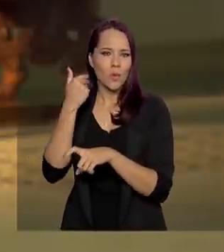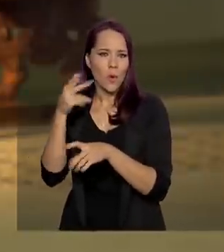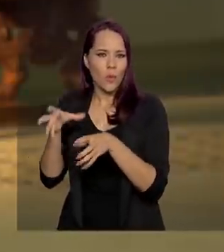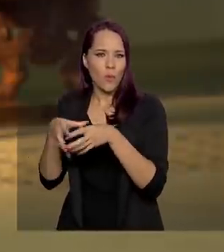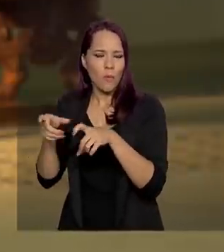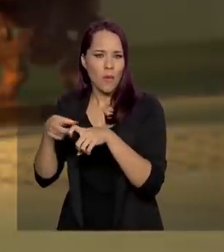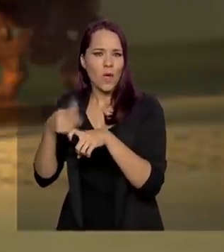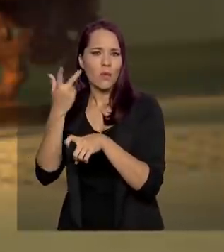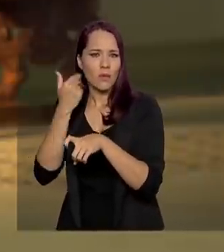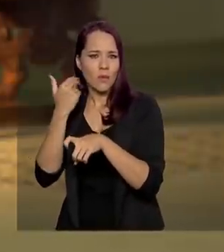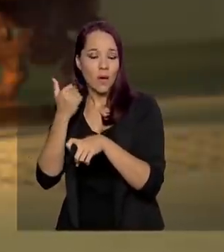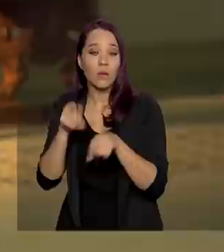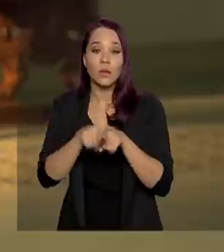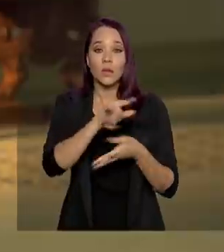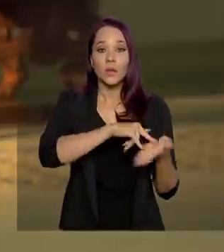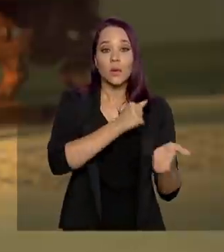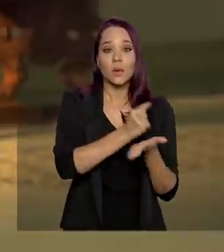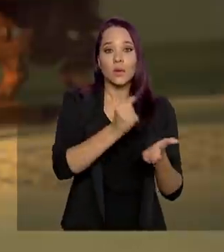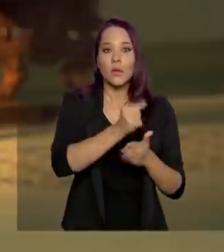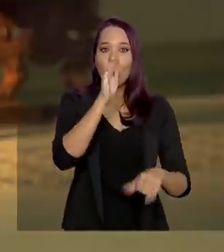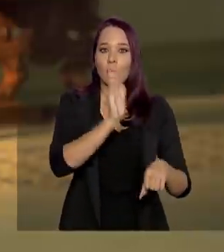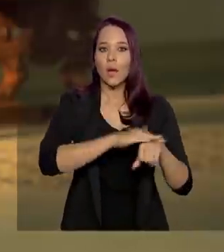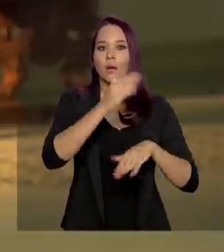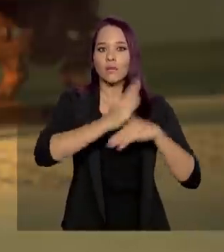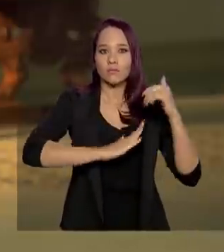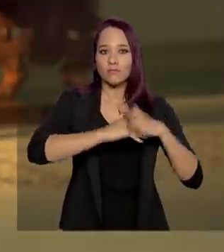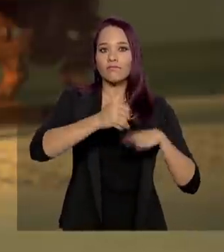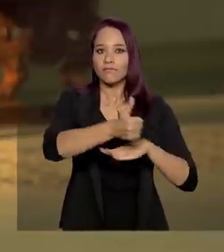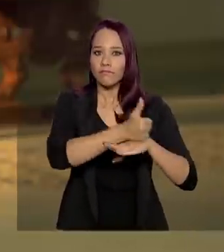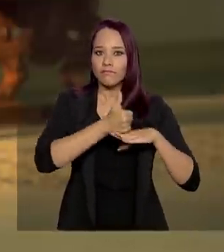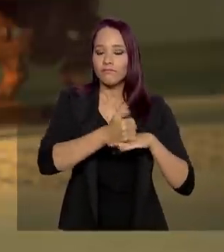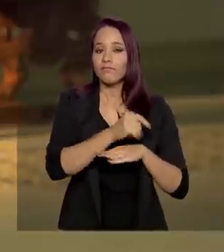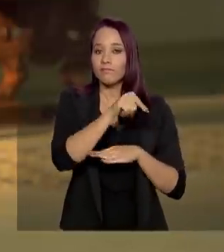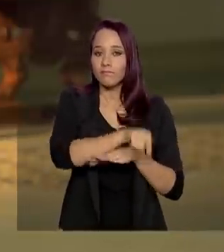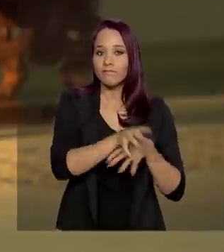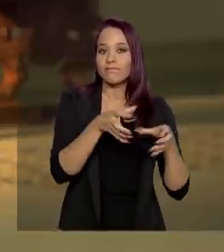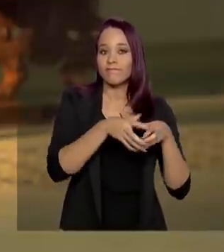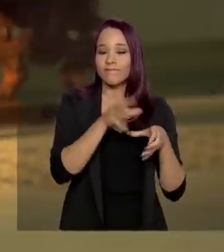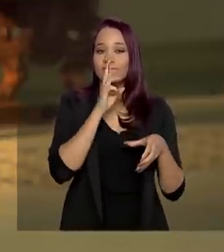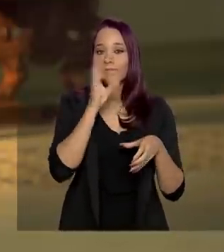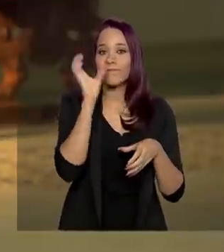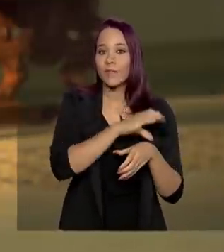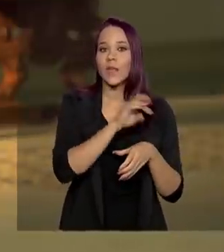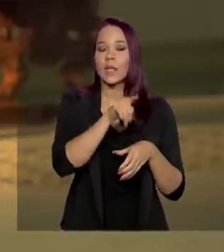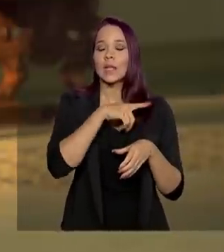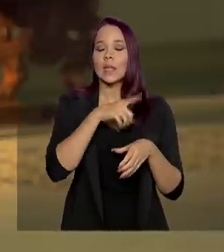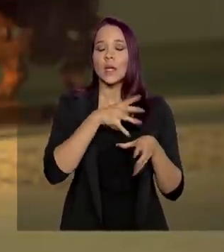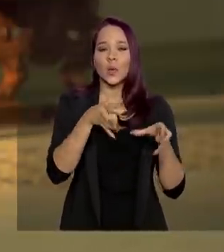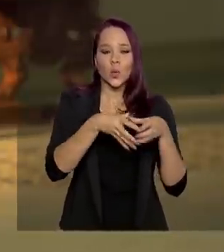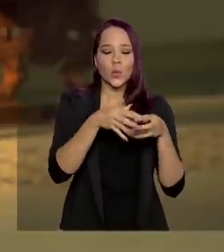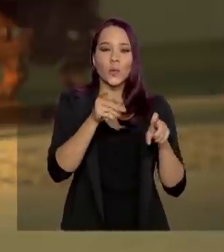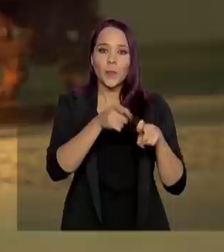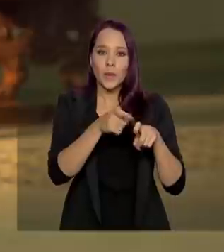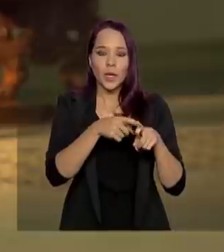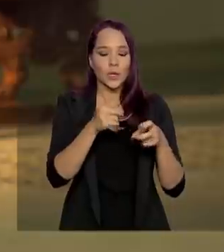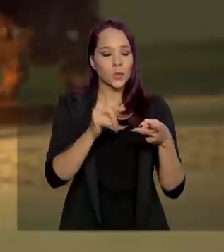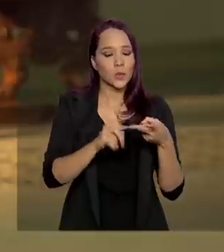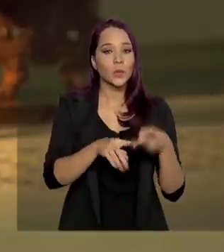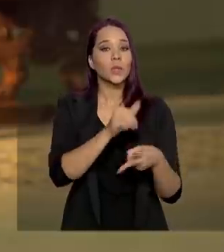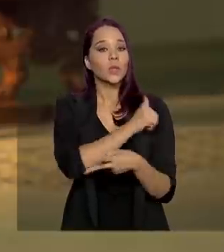nós também viabilizamos a contratação de mais profissionais. Essas equipes de resposta rápida são compostas por médicos,